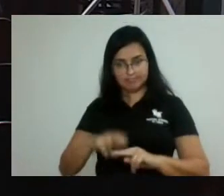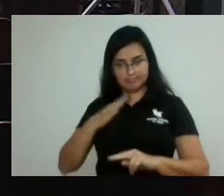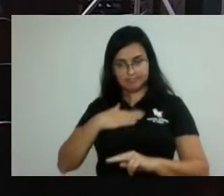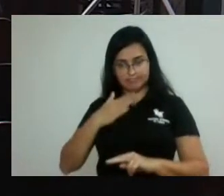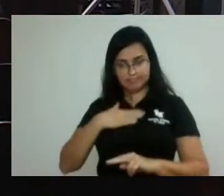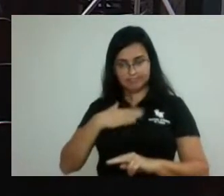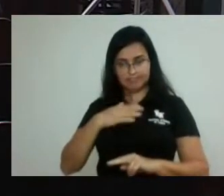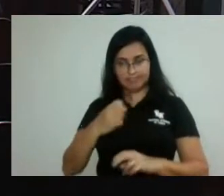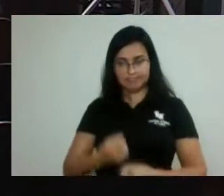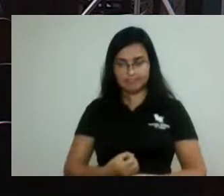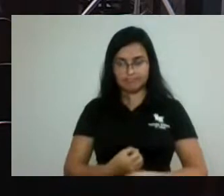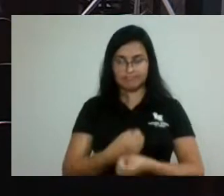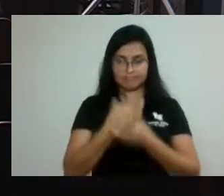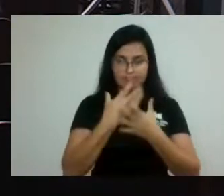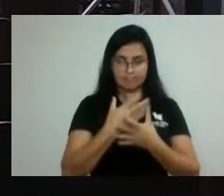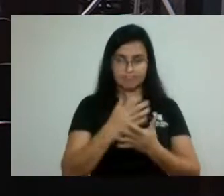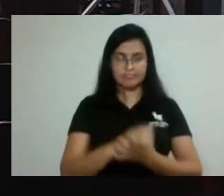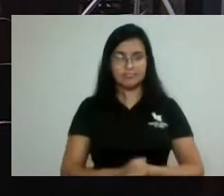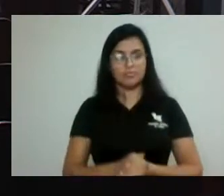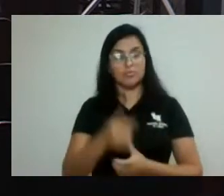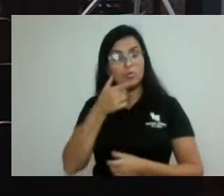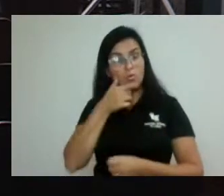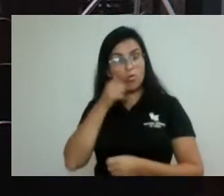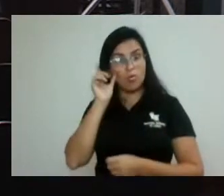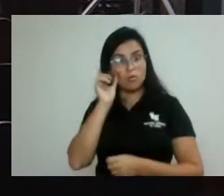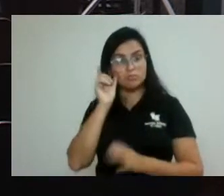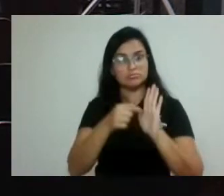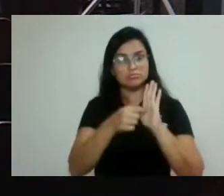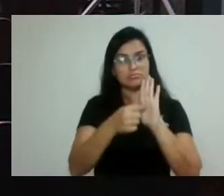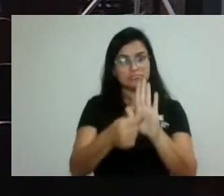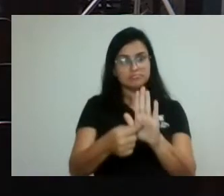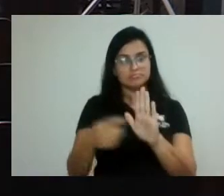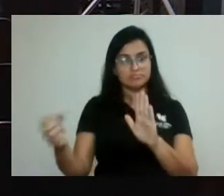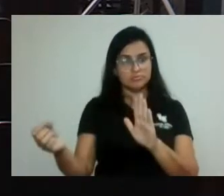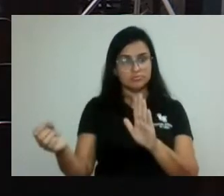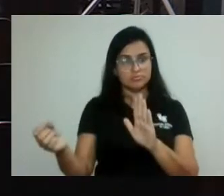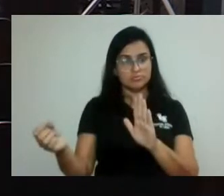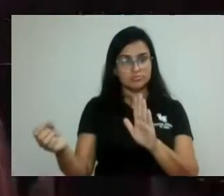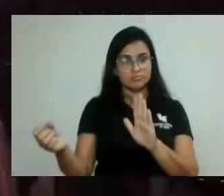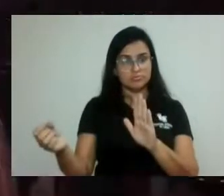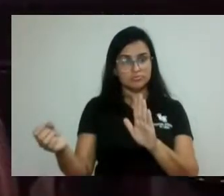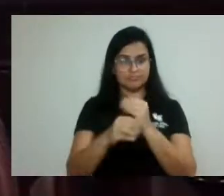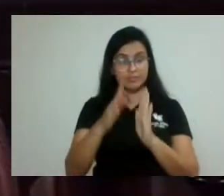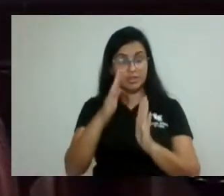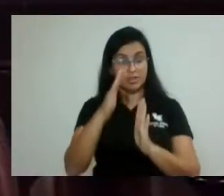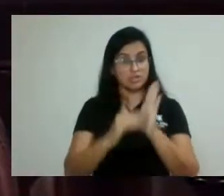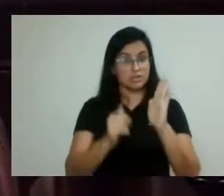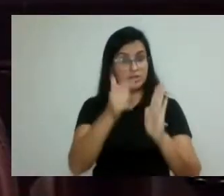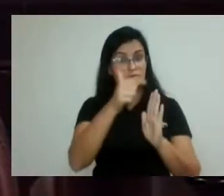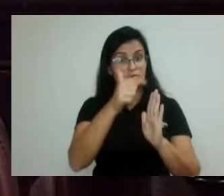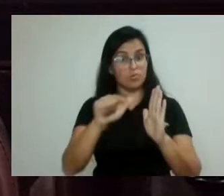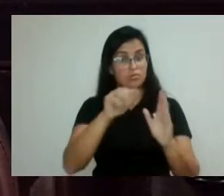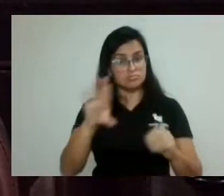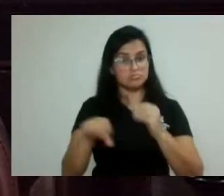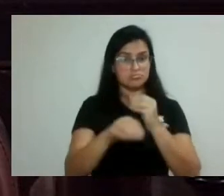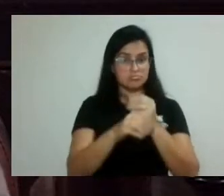Ontem foram apresentadas novas emendas, foram retiradas algumas emendas e apresentadas novas, mas quero